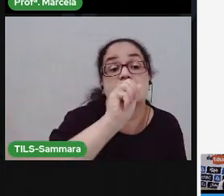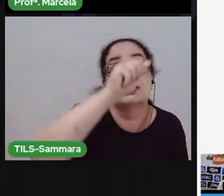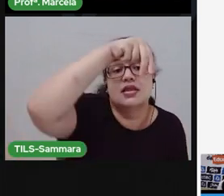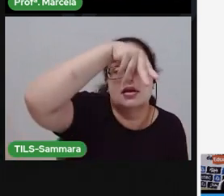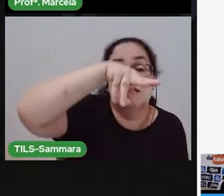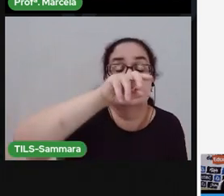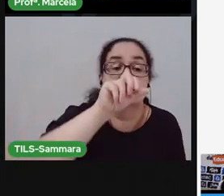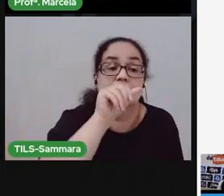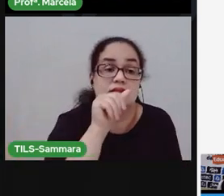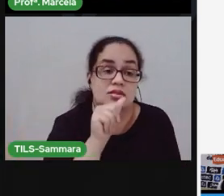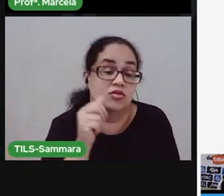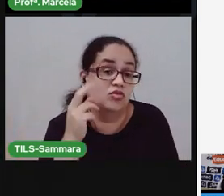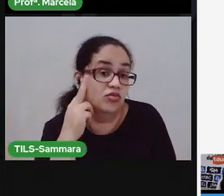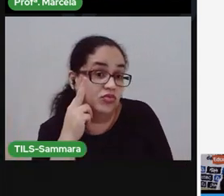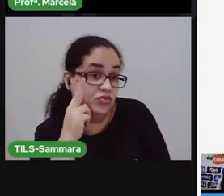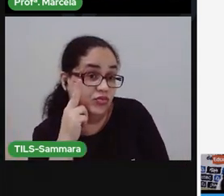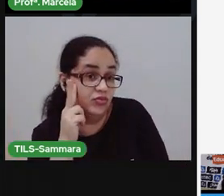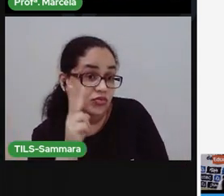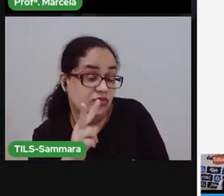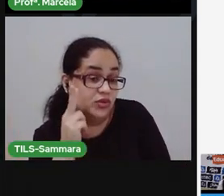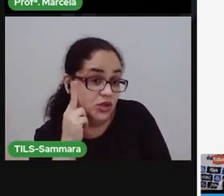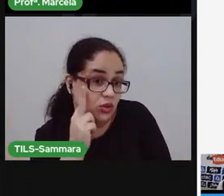né? Vimos que...